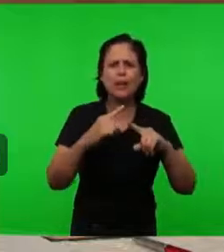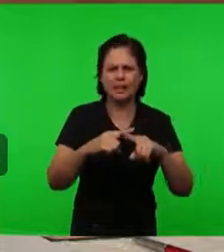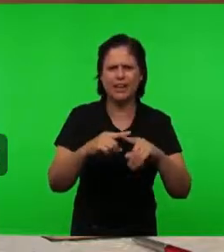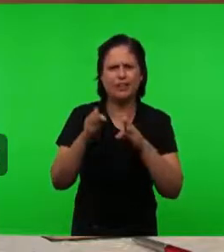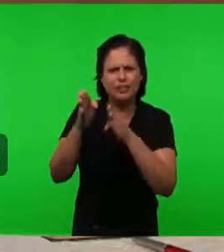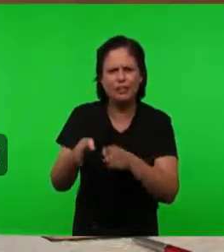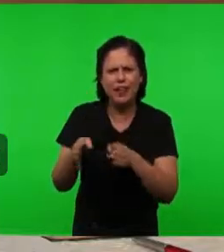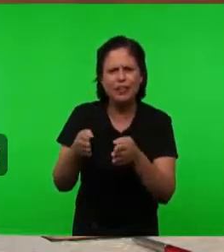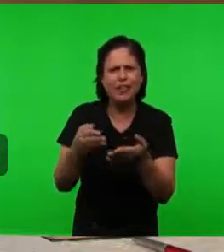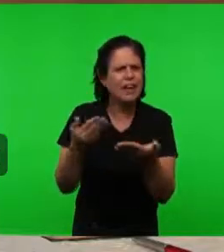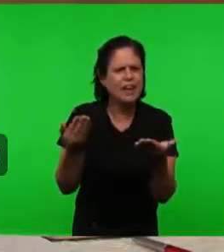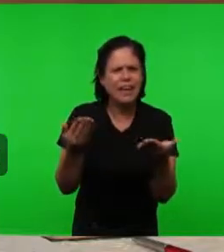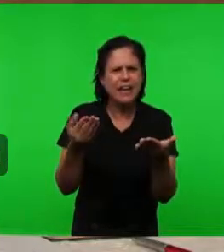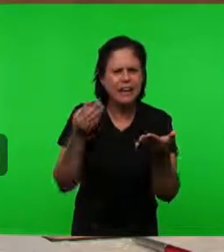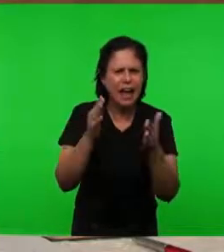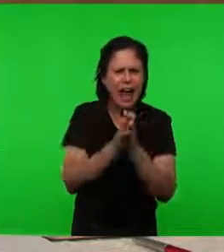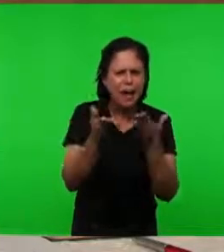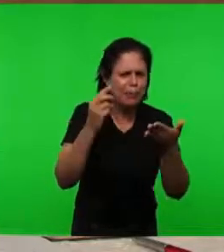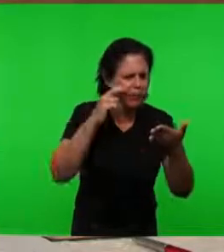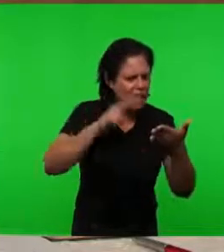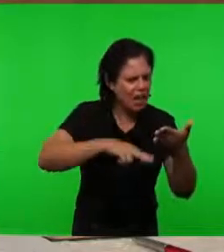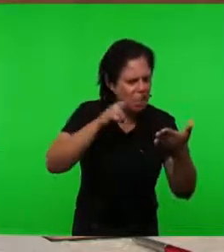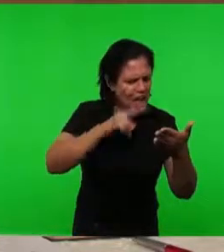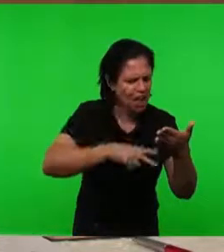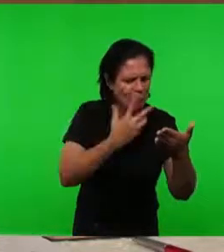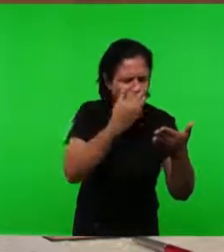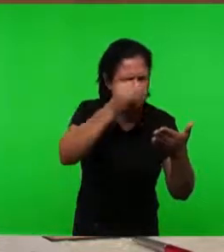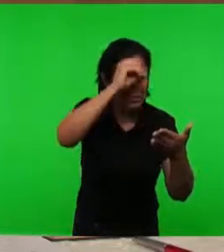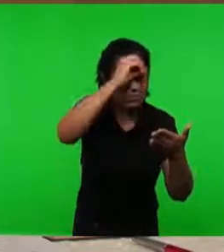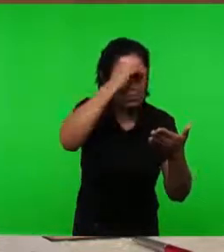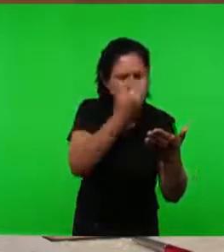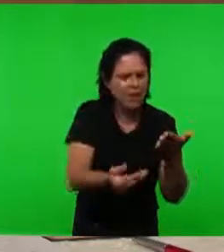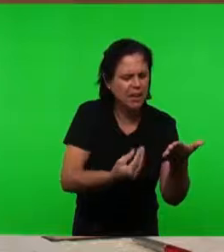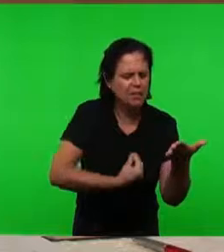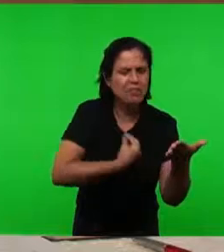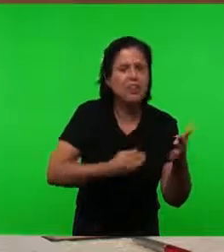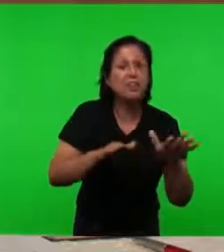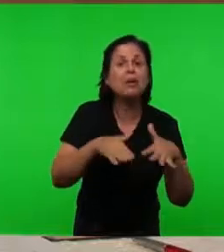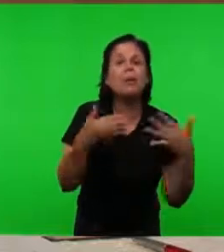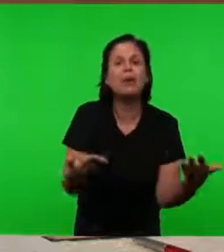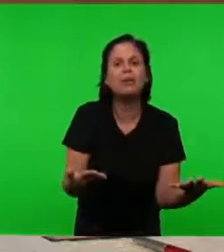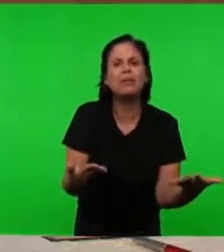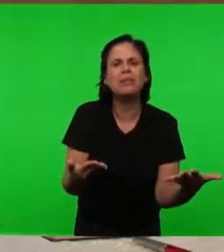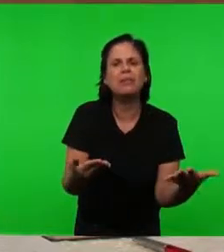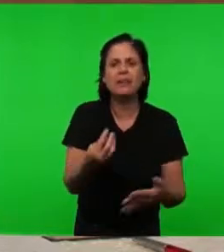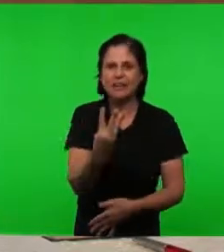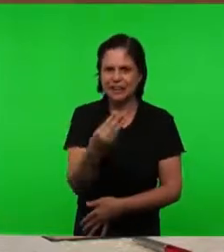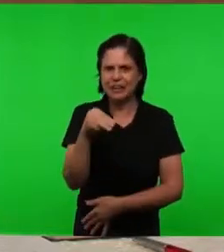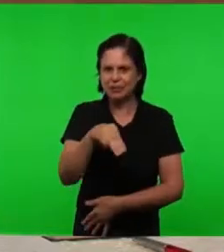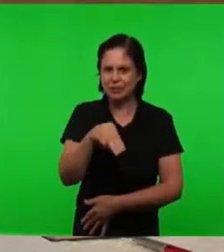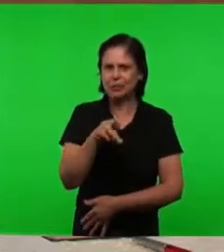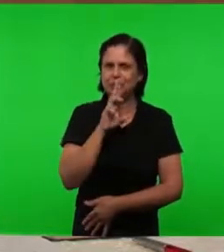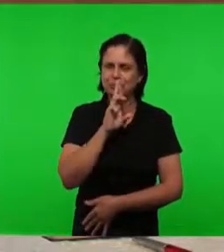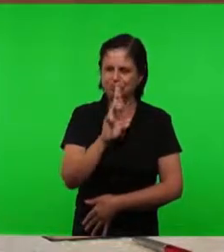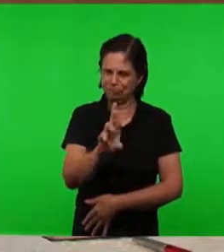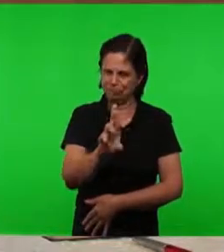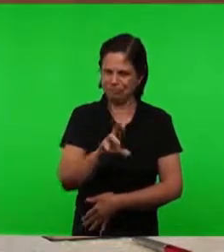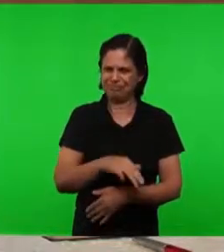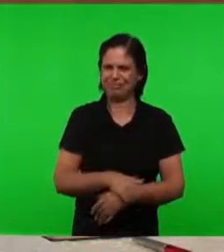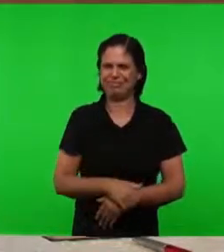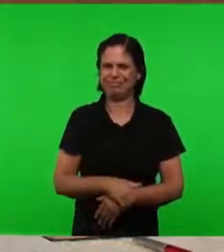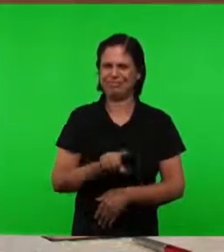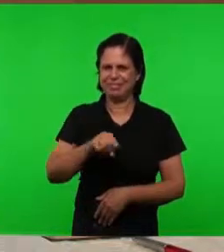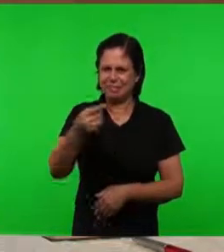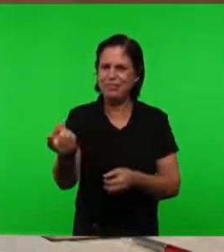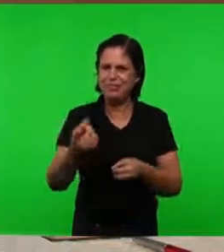essência Da palavra Os irmãos Então terão Três minutos Para responder A essa pergunta Três minutos Nós